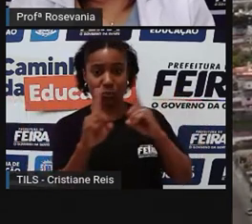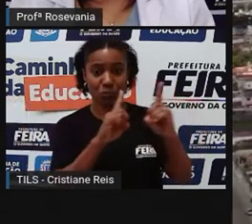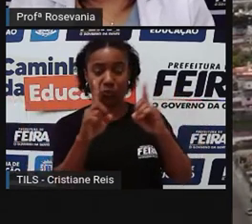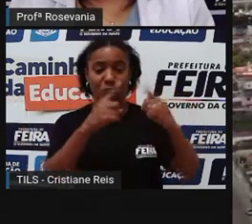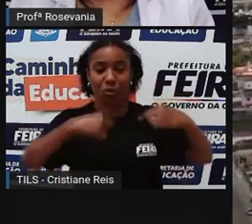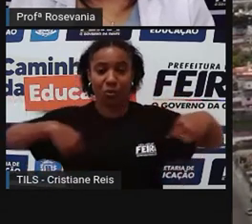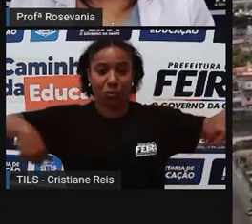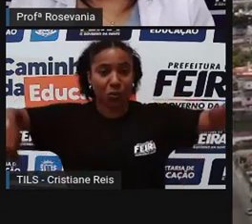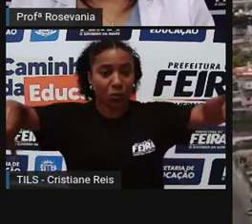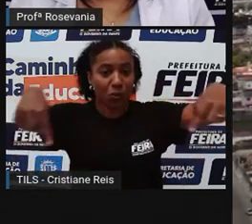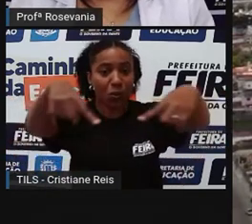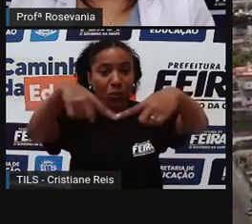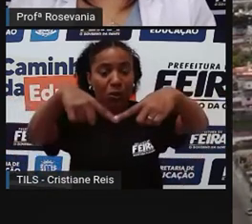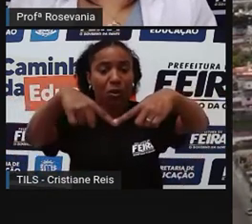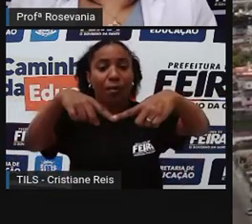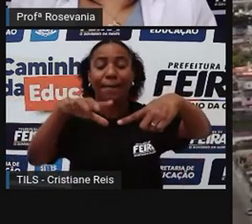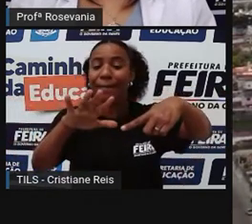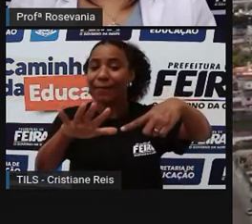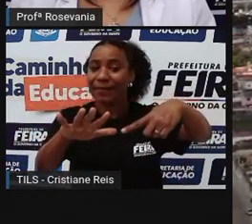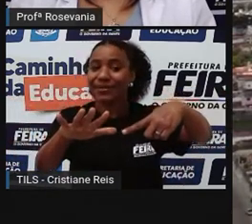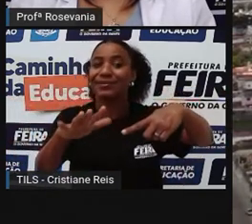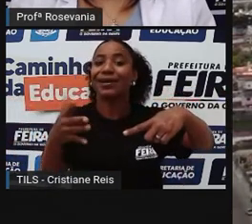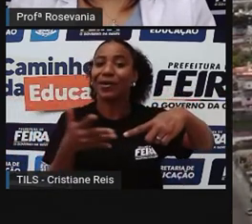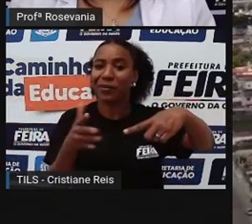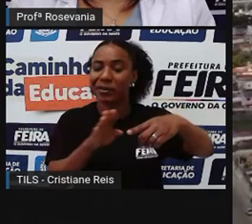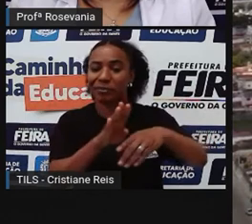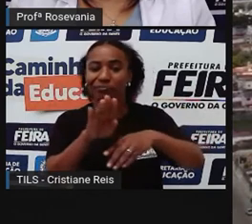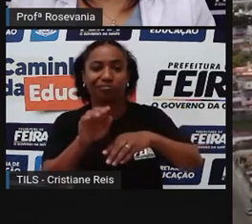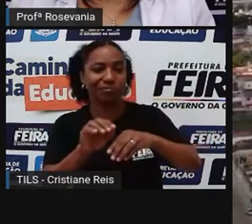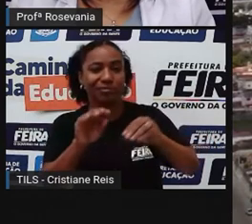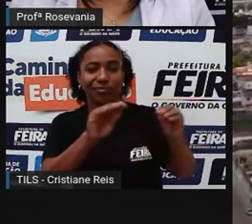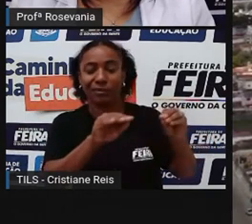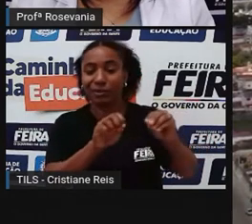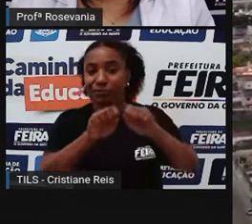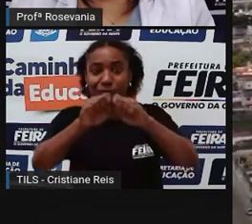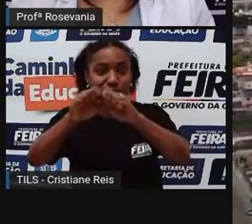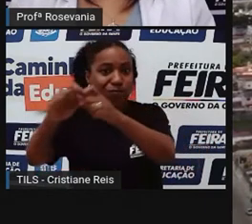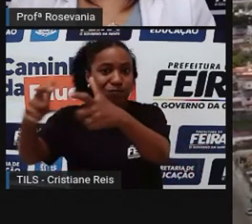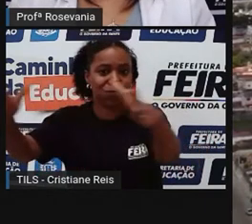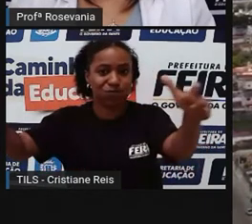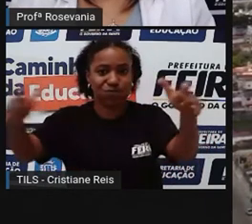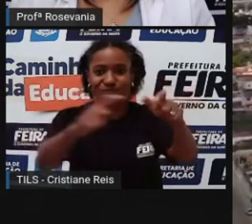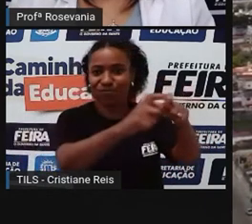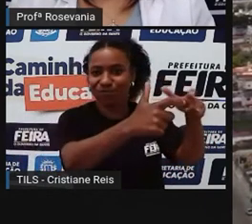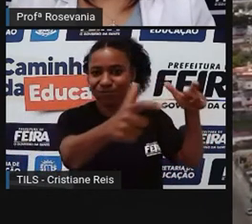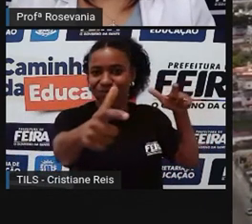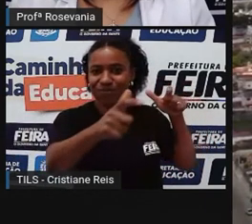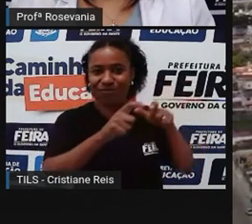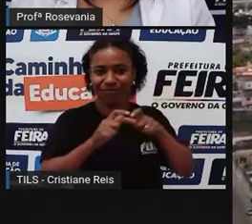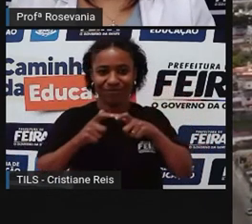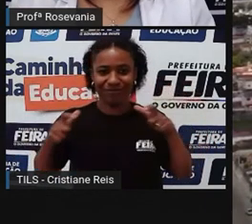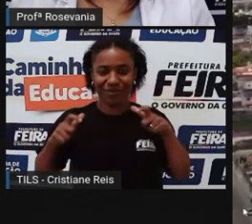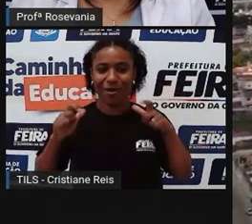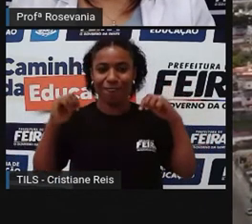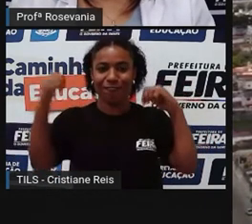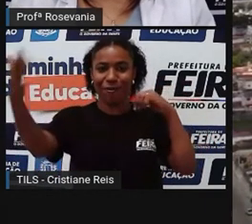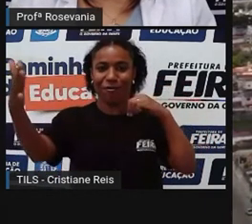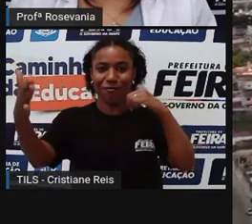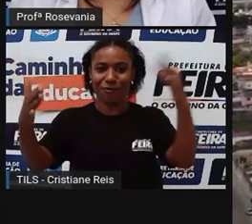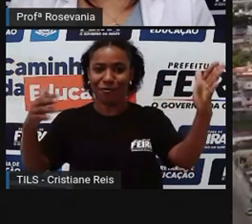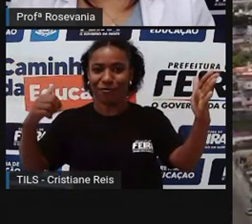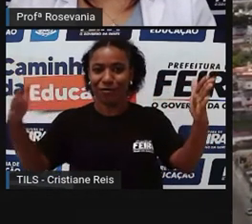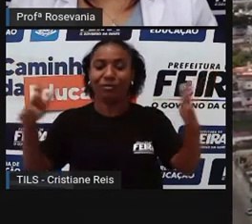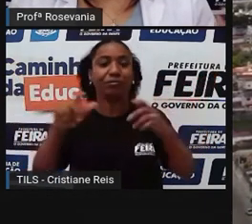muito dentro do anel de contorno da cidade, mas já temos vários bairros, né, fora do anel de contorno da cidade.